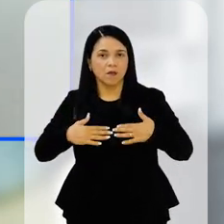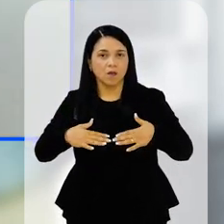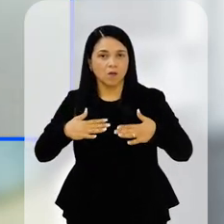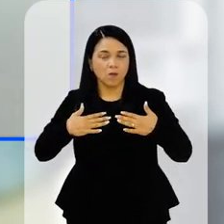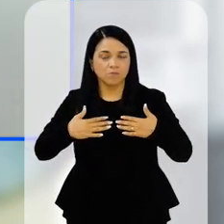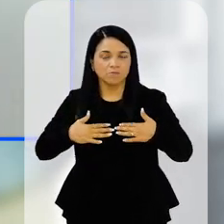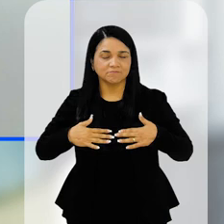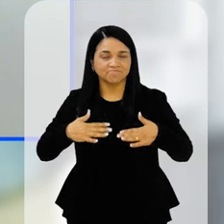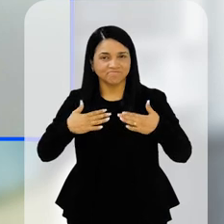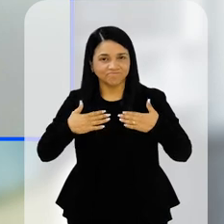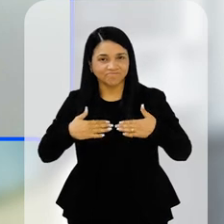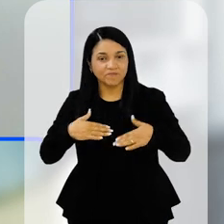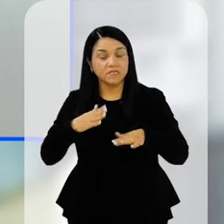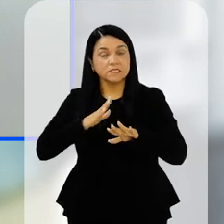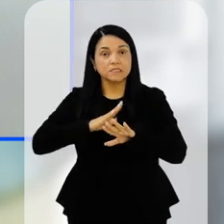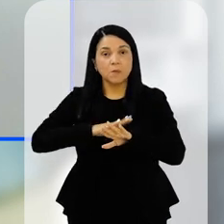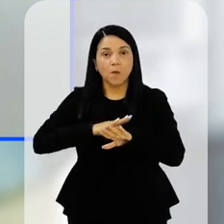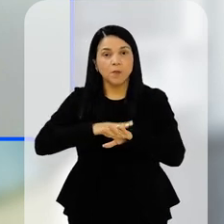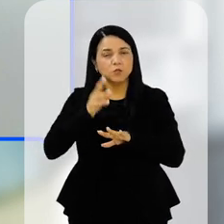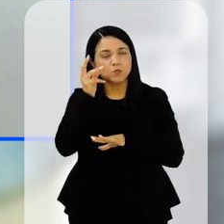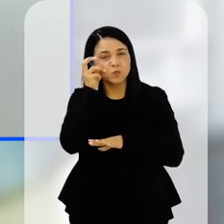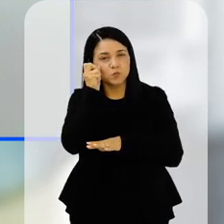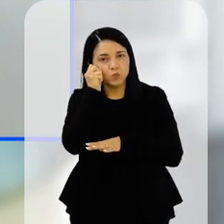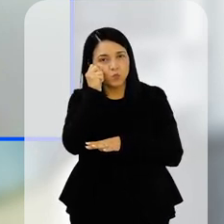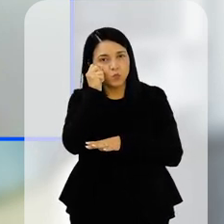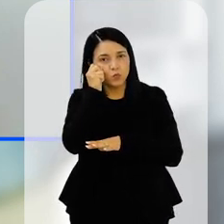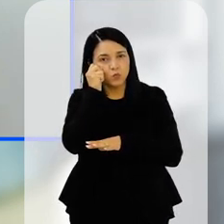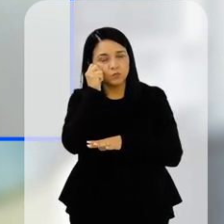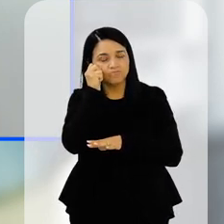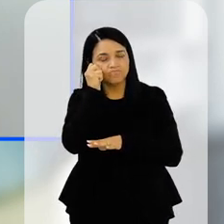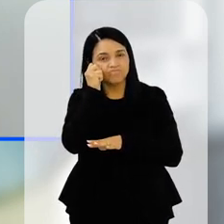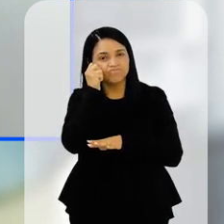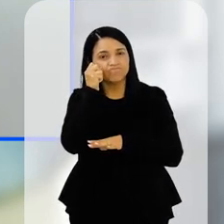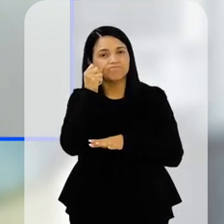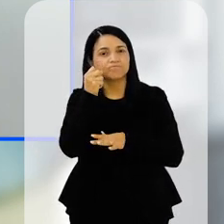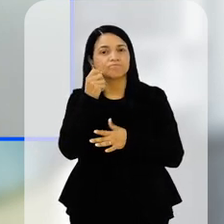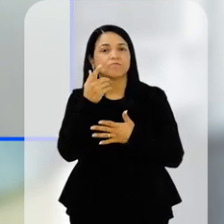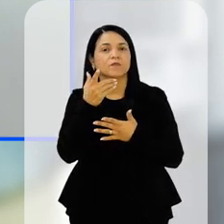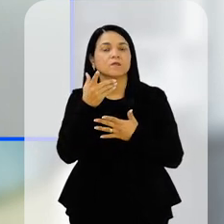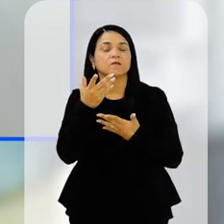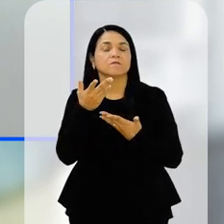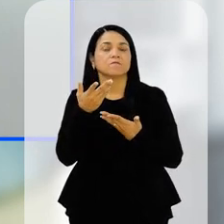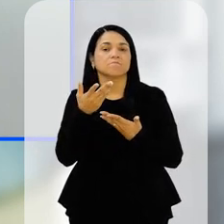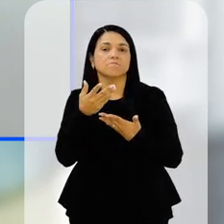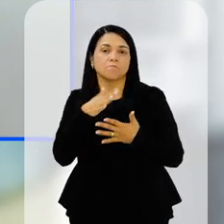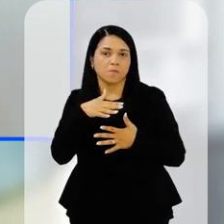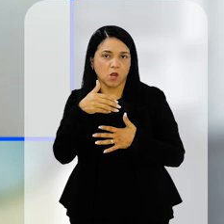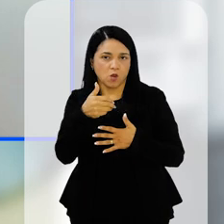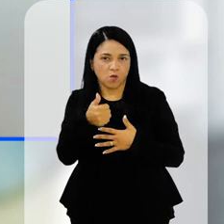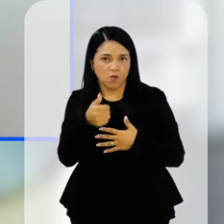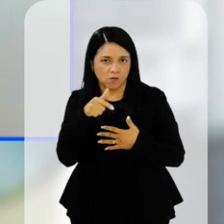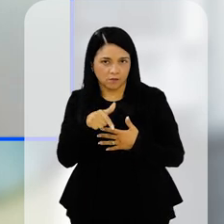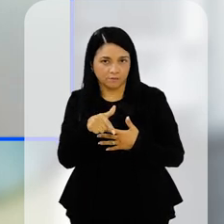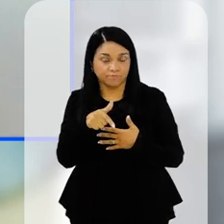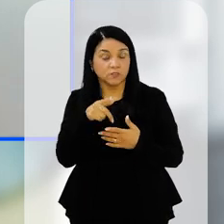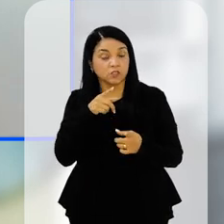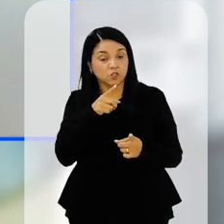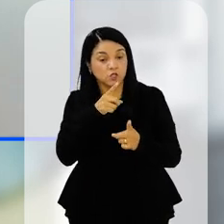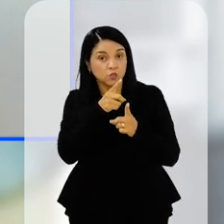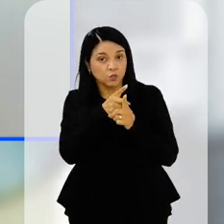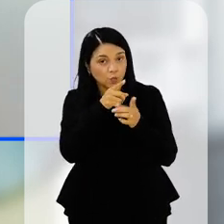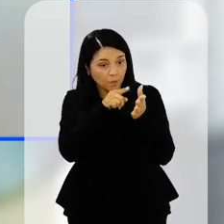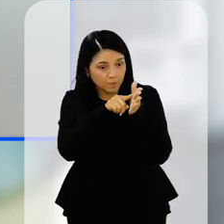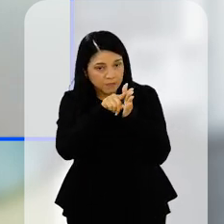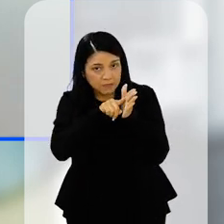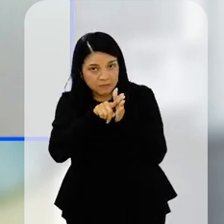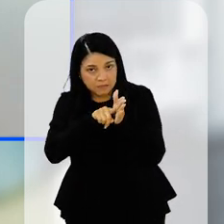pressa, deixar esse momento o mais propício possível para esse sono. Inclusive, porque o que a gente encontrou nas